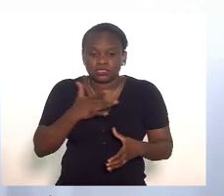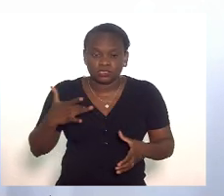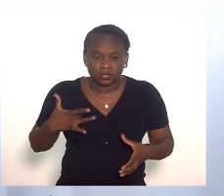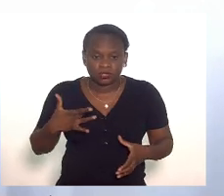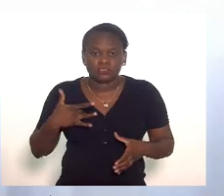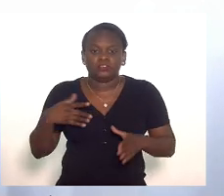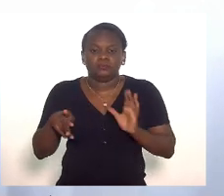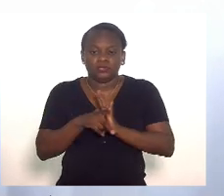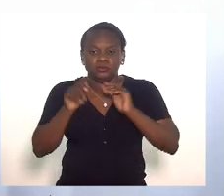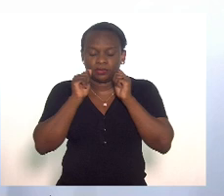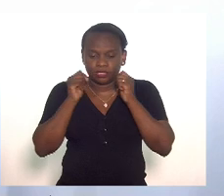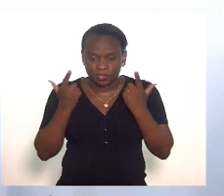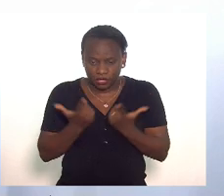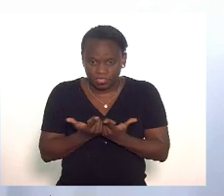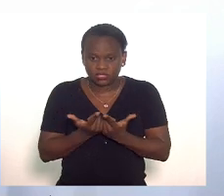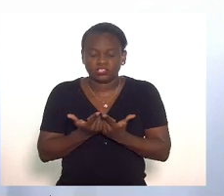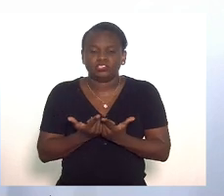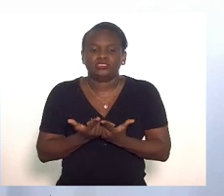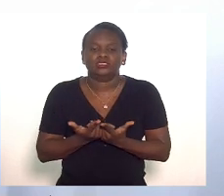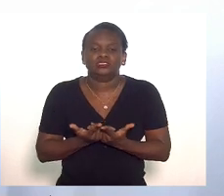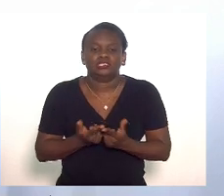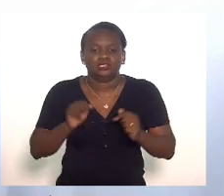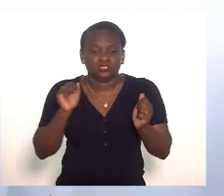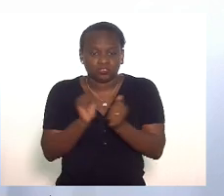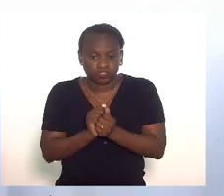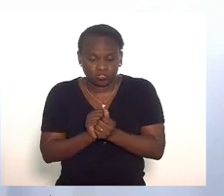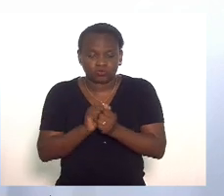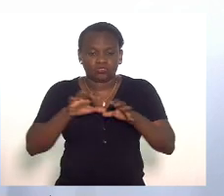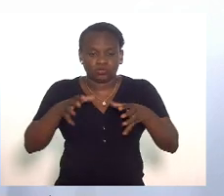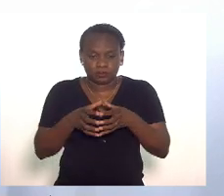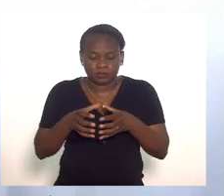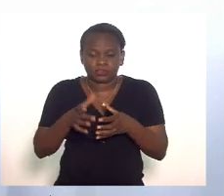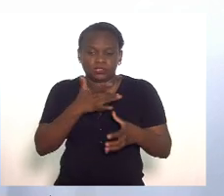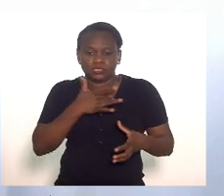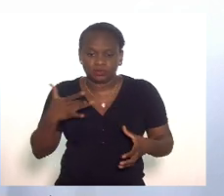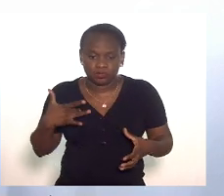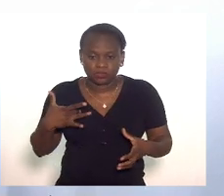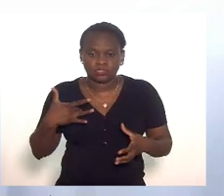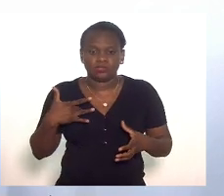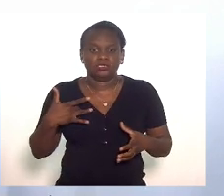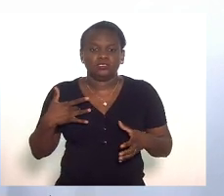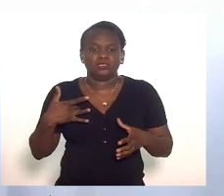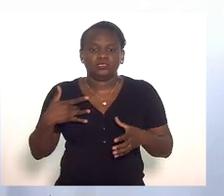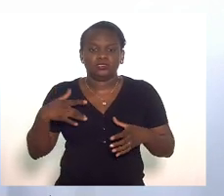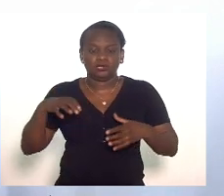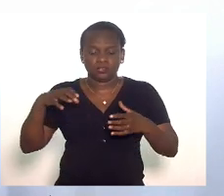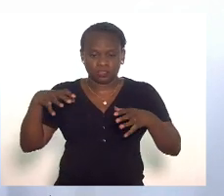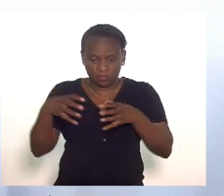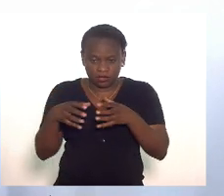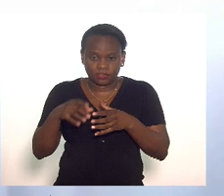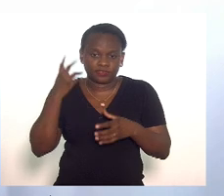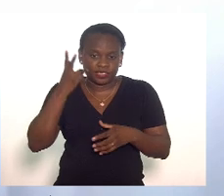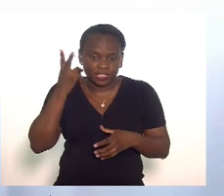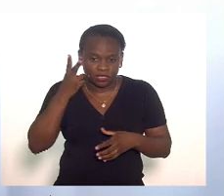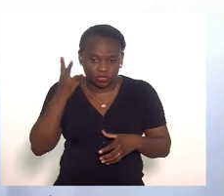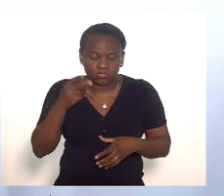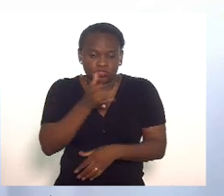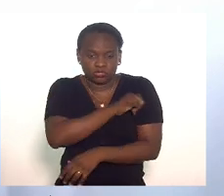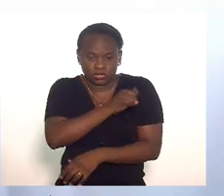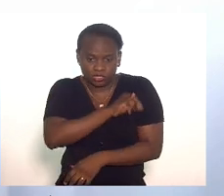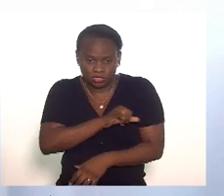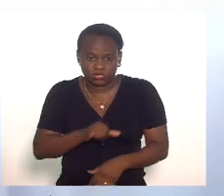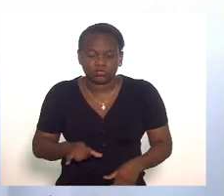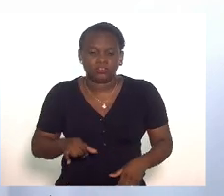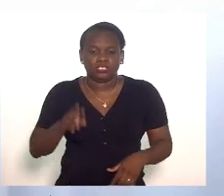da assembleia legislativa em parceria com a comissão de saúde da câmara dos vereadores da cidade do Rio de Janeiro